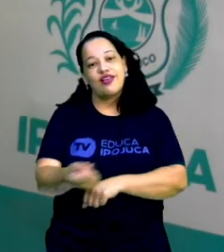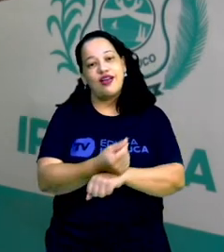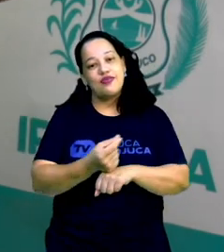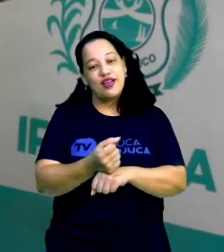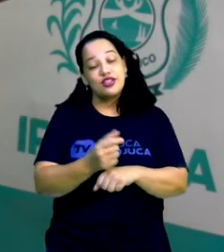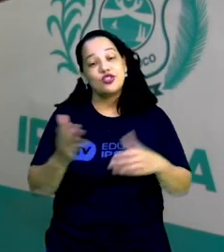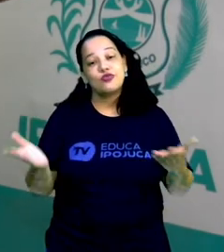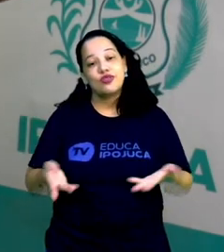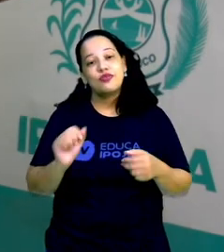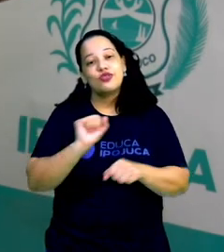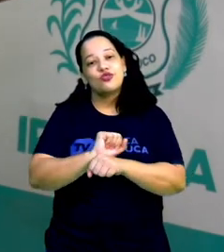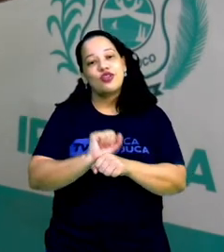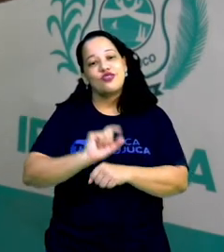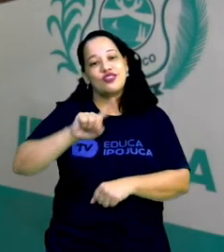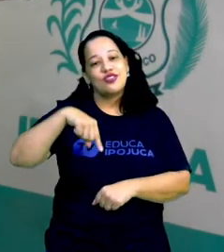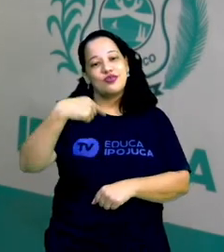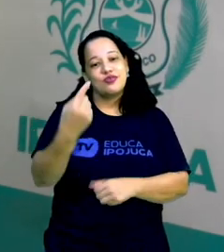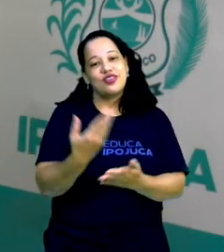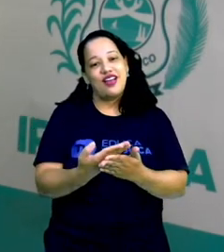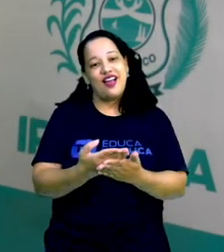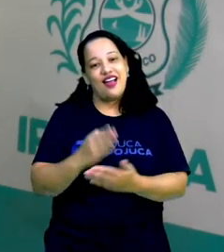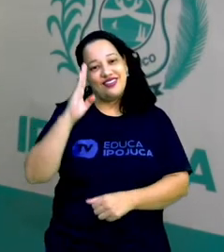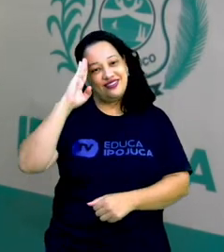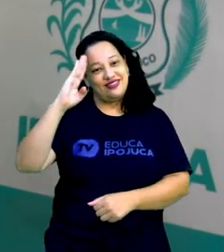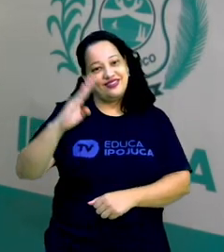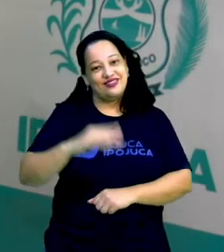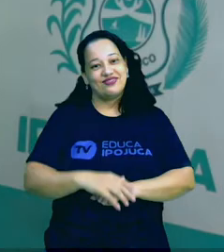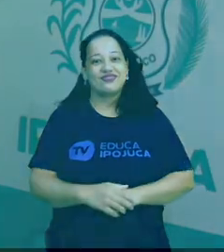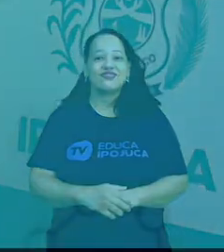aguardo vocês na nossa próxima aula. Valeu!